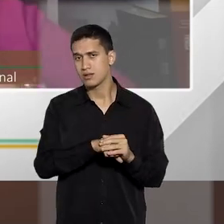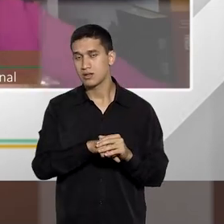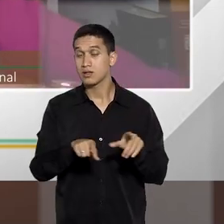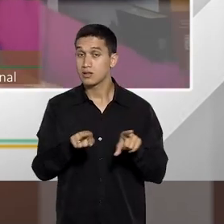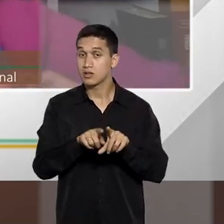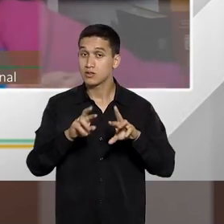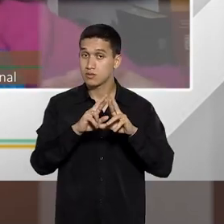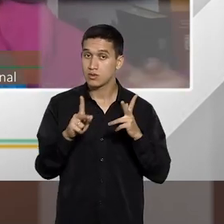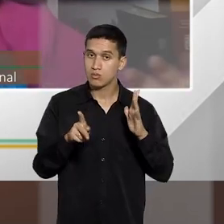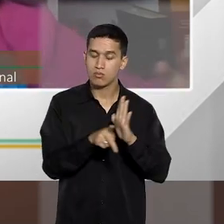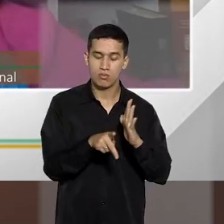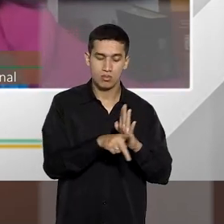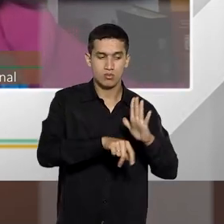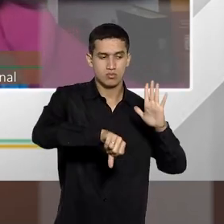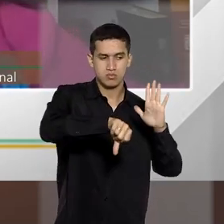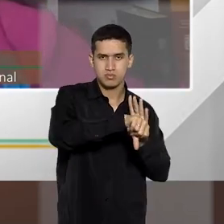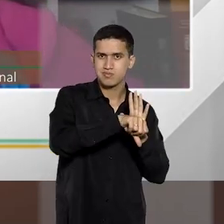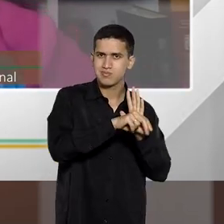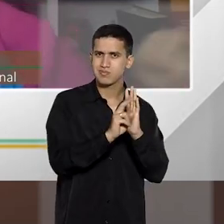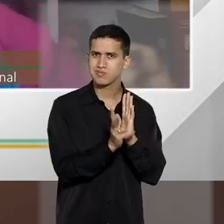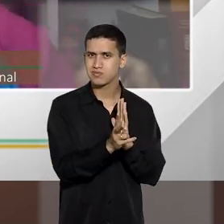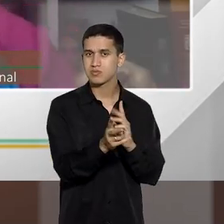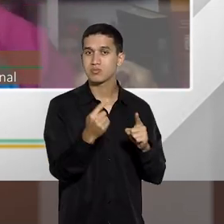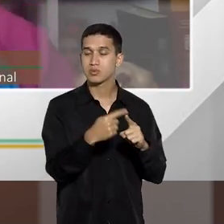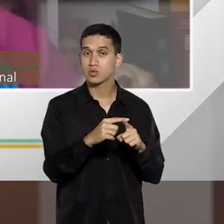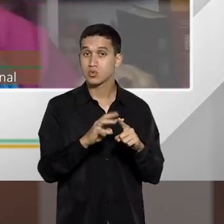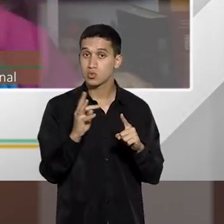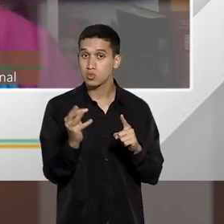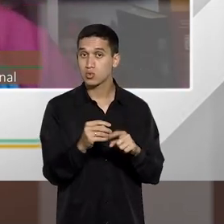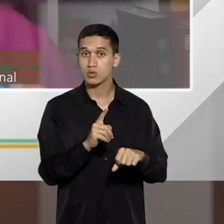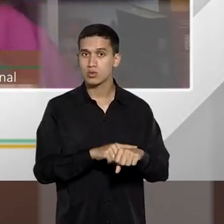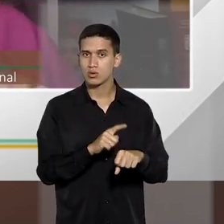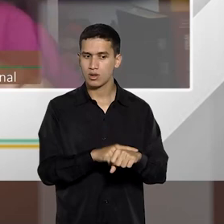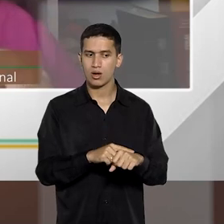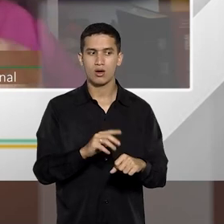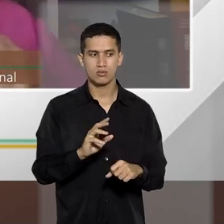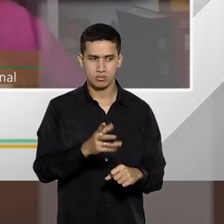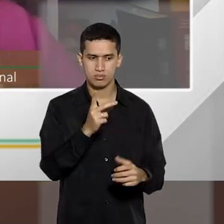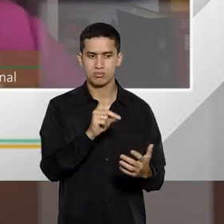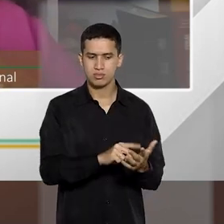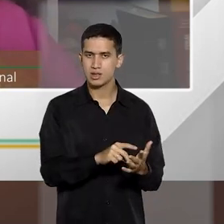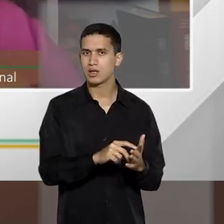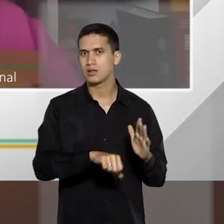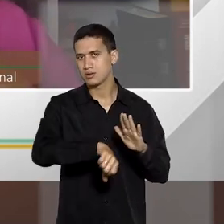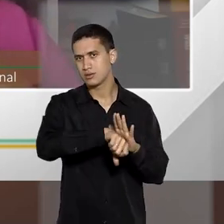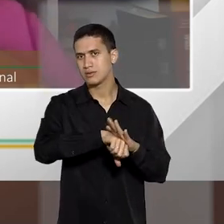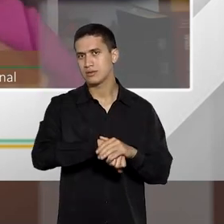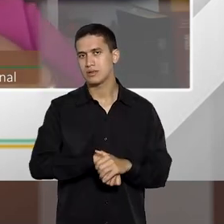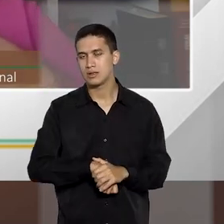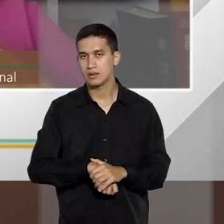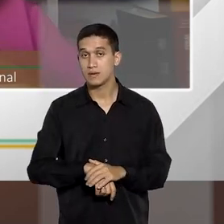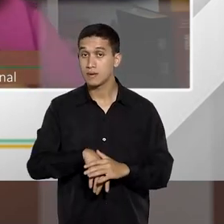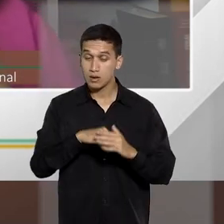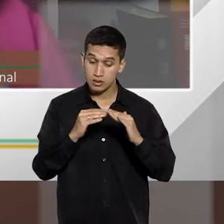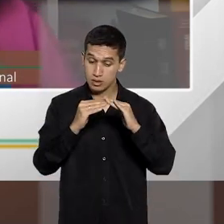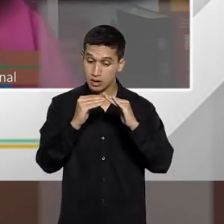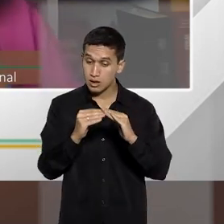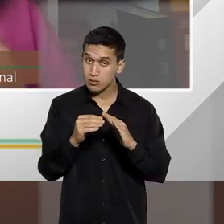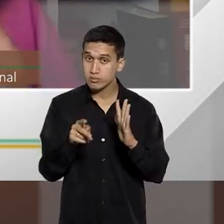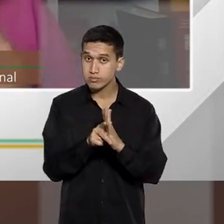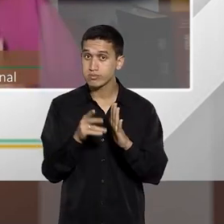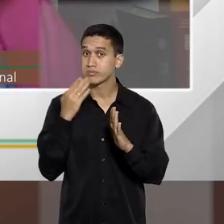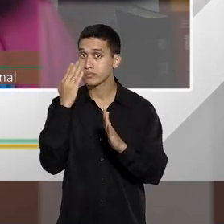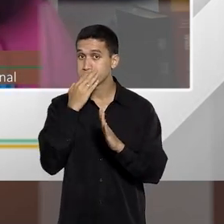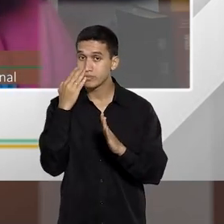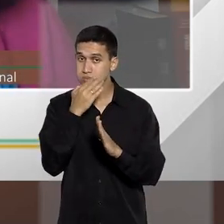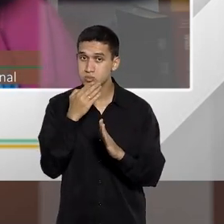que durante todo o tempo, o crime está se consumando, então, na casa de prostituição, aquele único dia, se